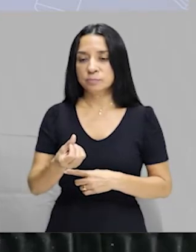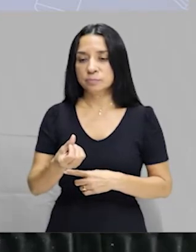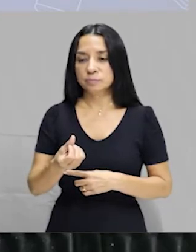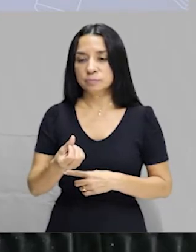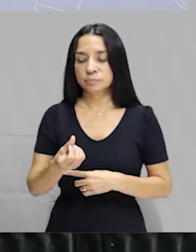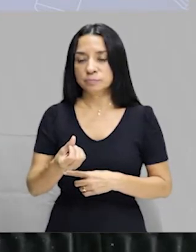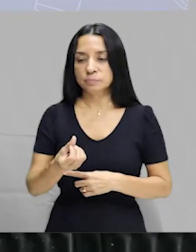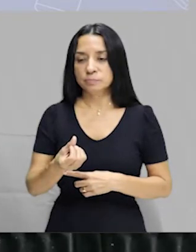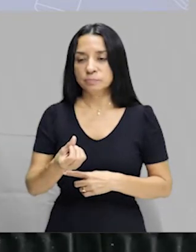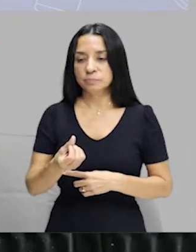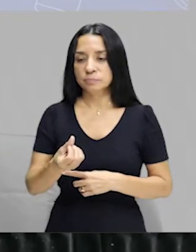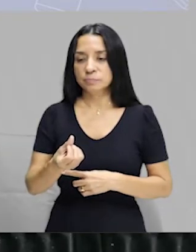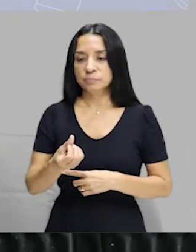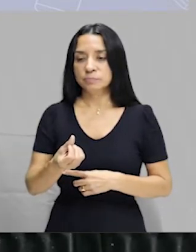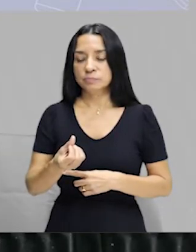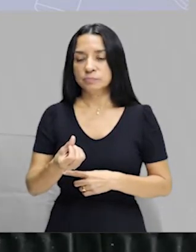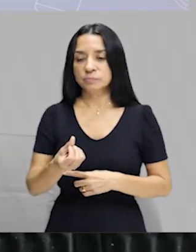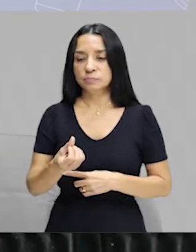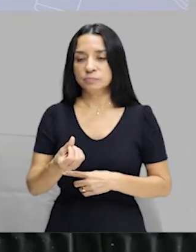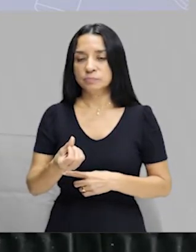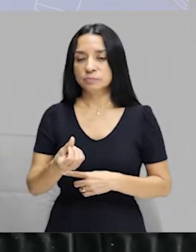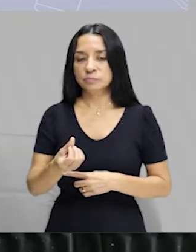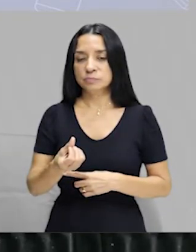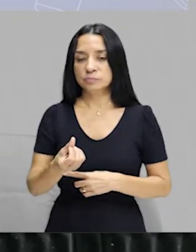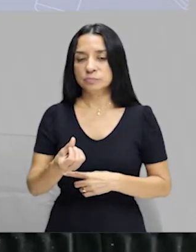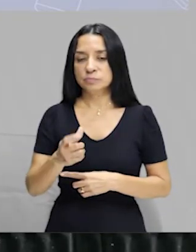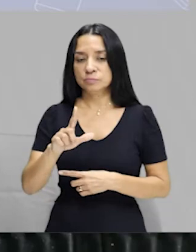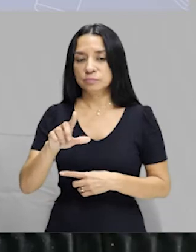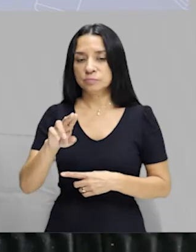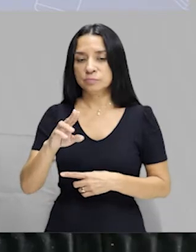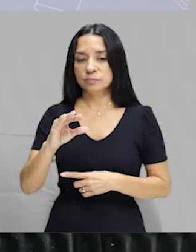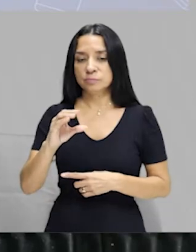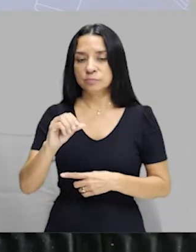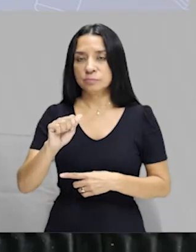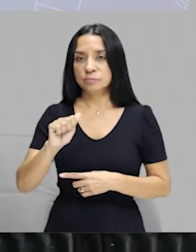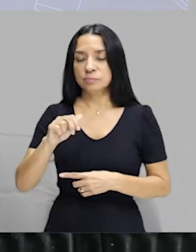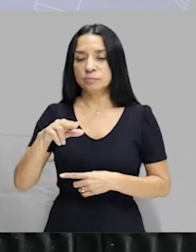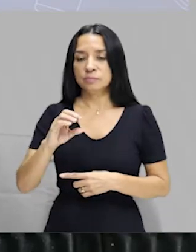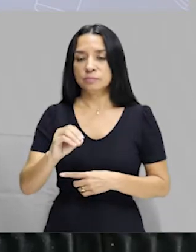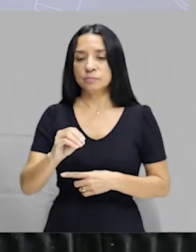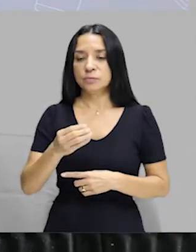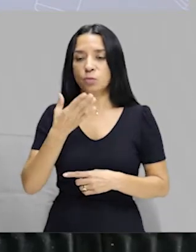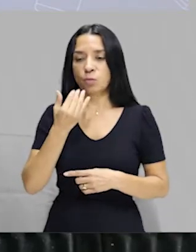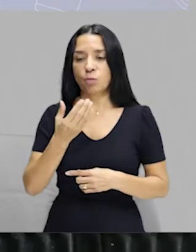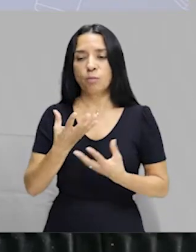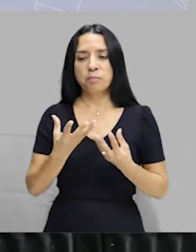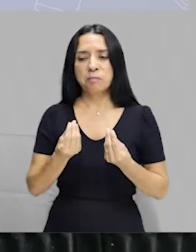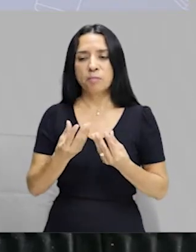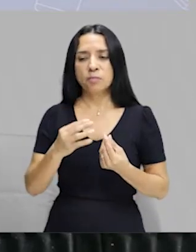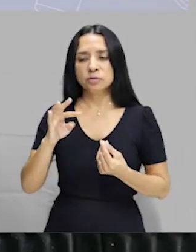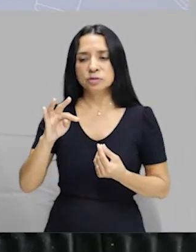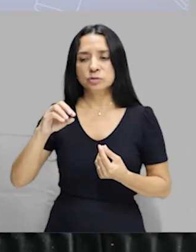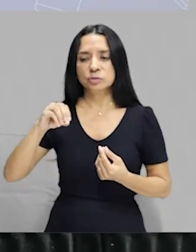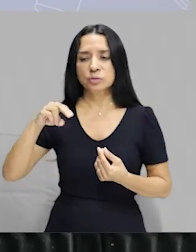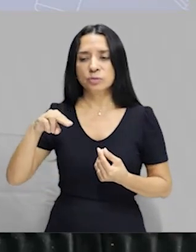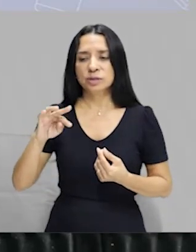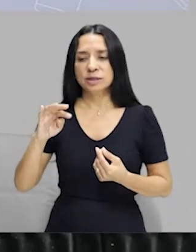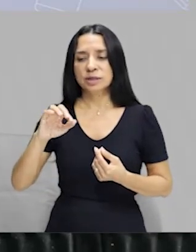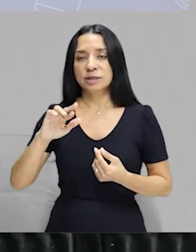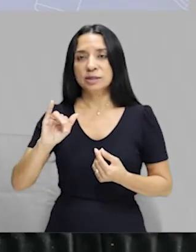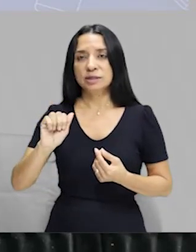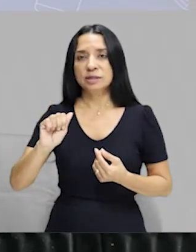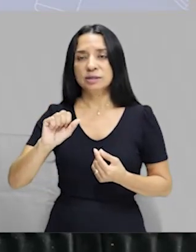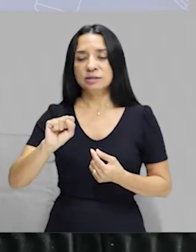muitas tonterias. Luciano, comer muitas tonterias. Então, essa aqui é uma atividade,